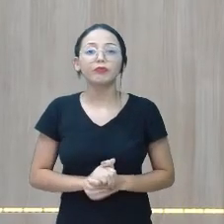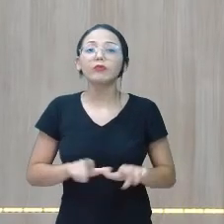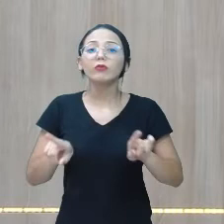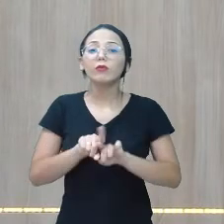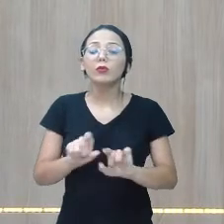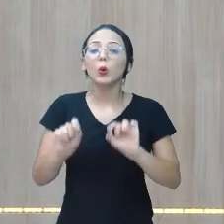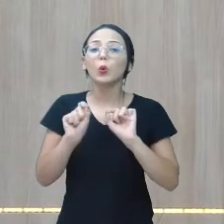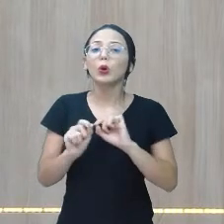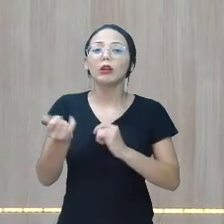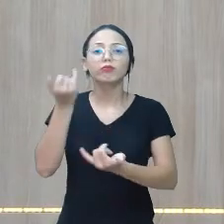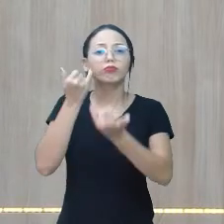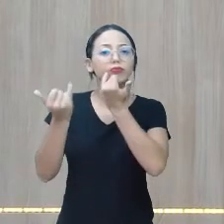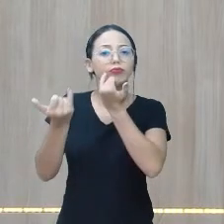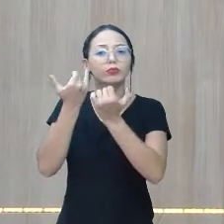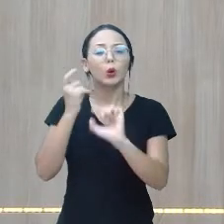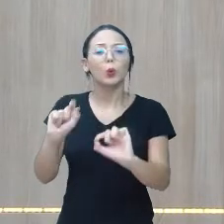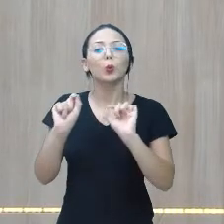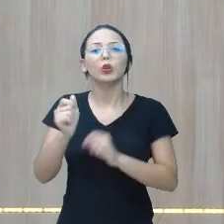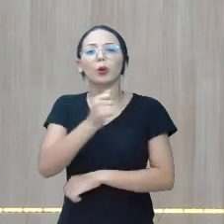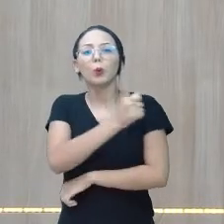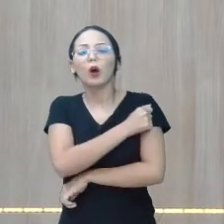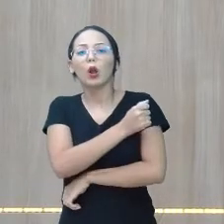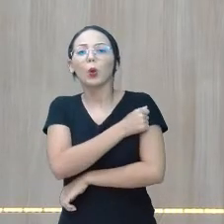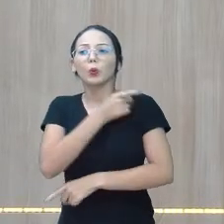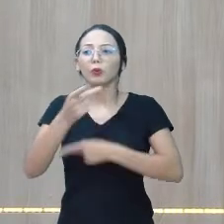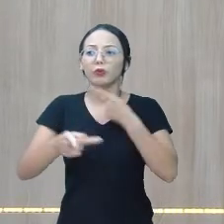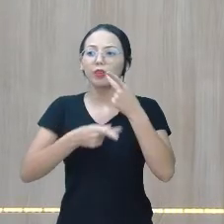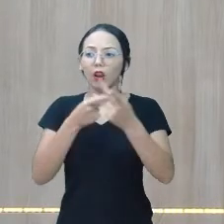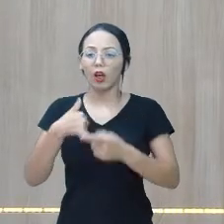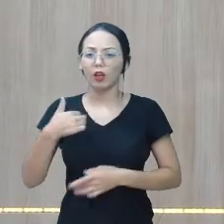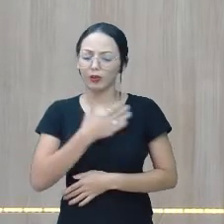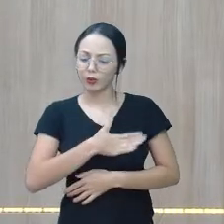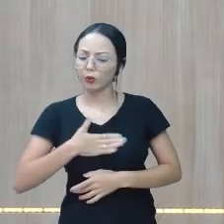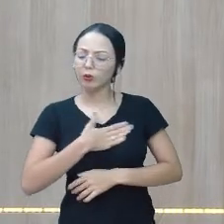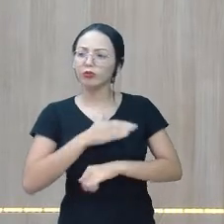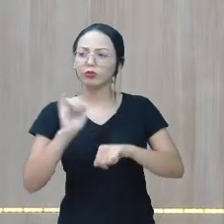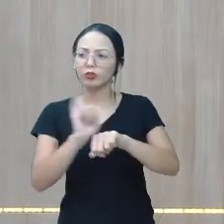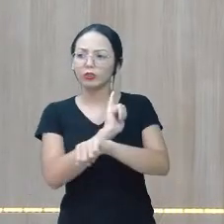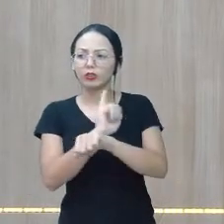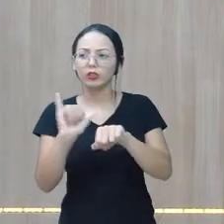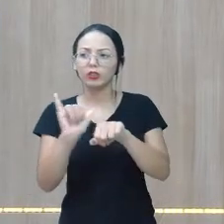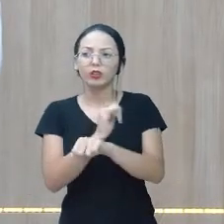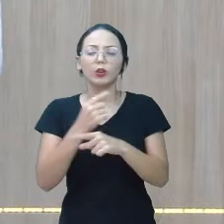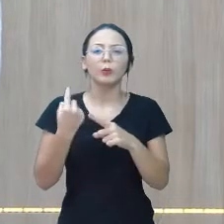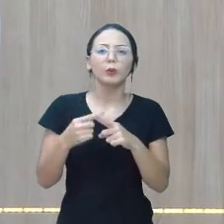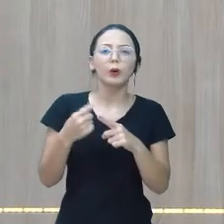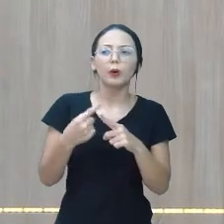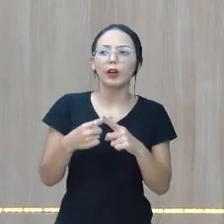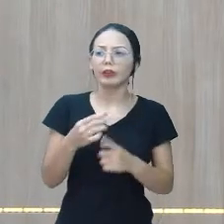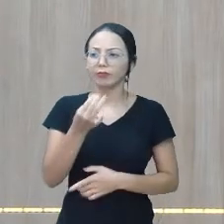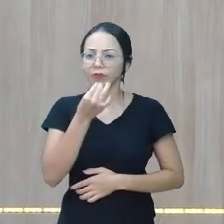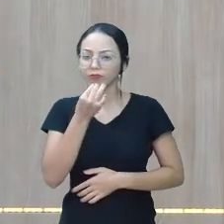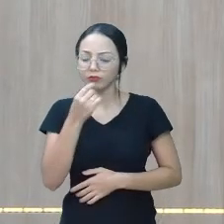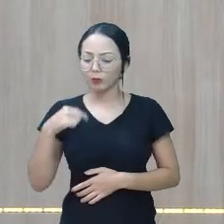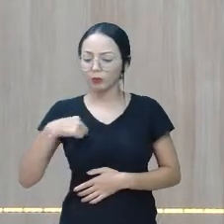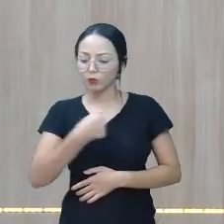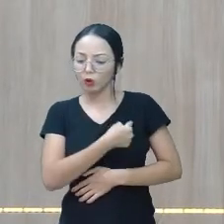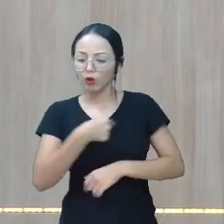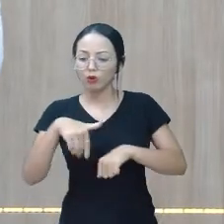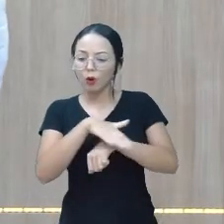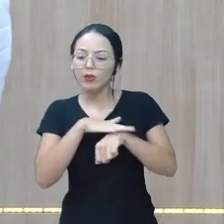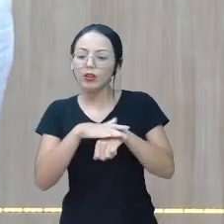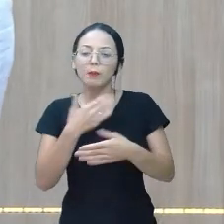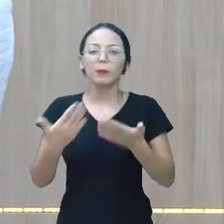Ouvir o que o aluno tem a dizer. Gosto muito dessa estratégia. Por quê? Porque quando estamos conversando,